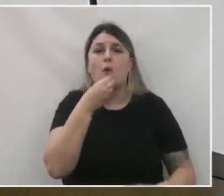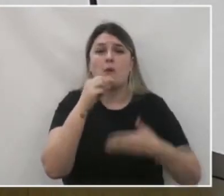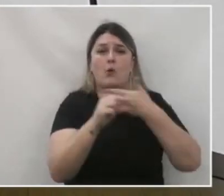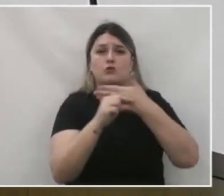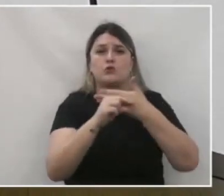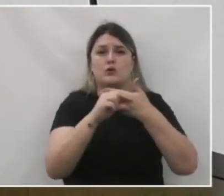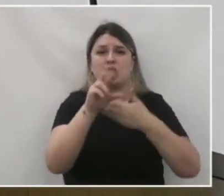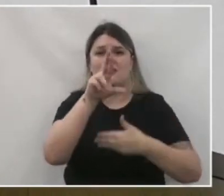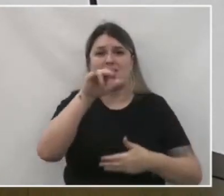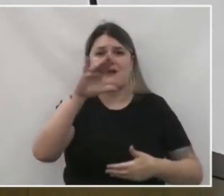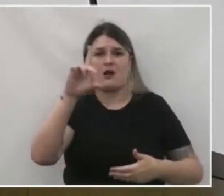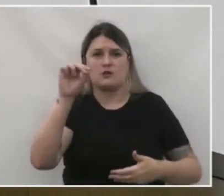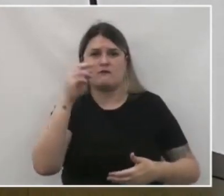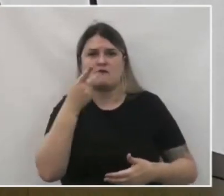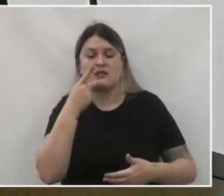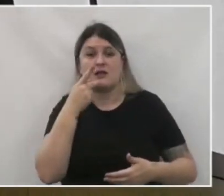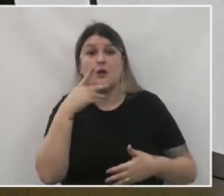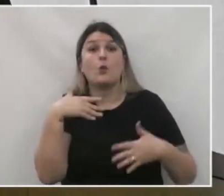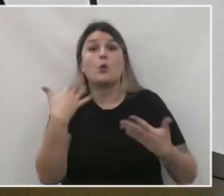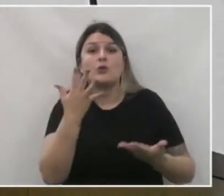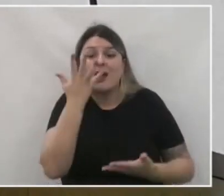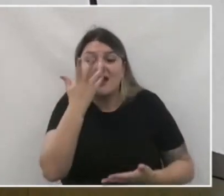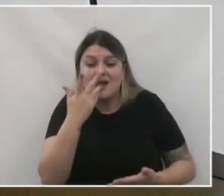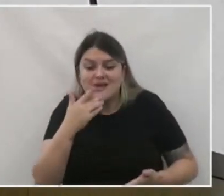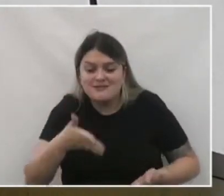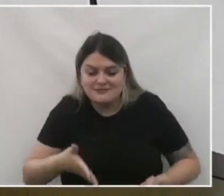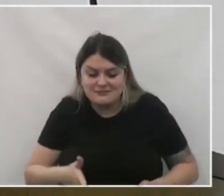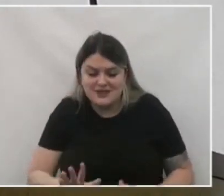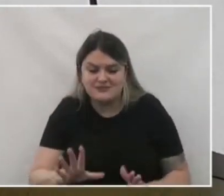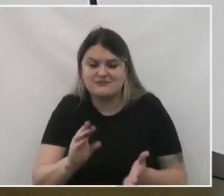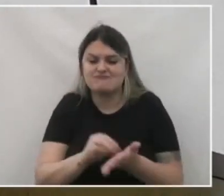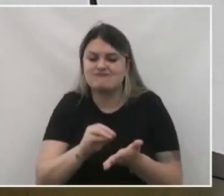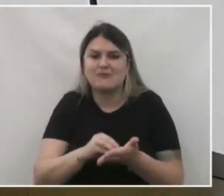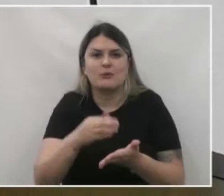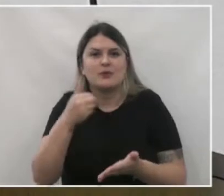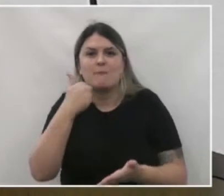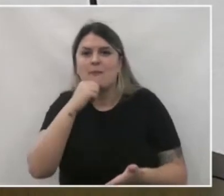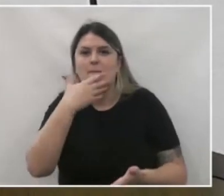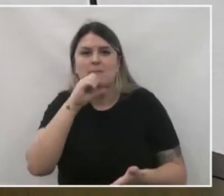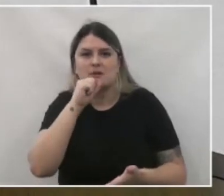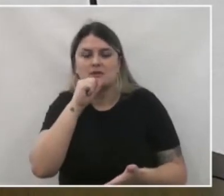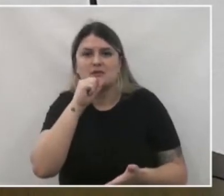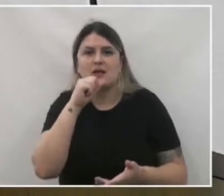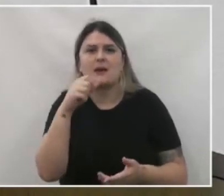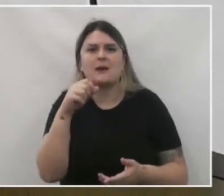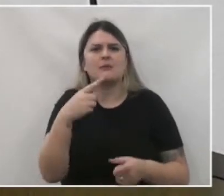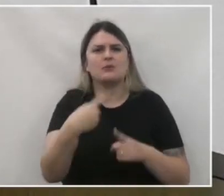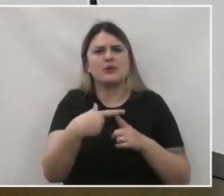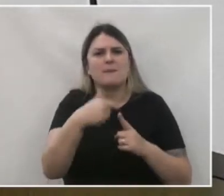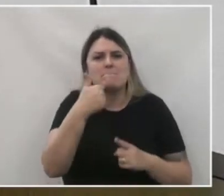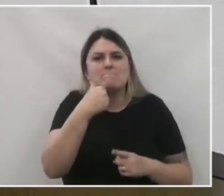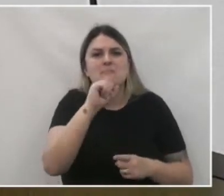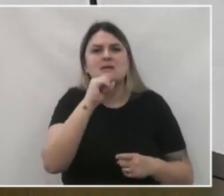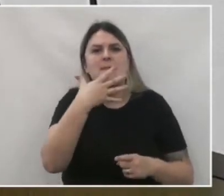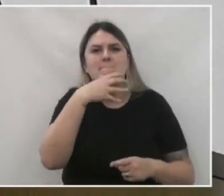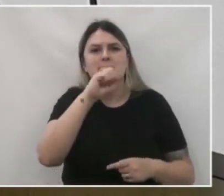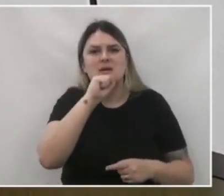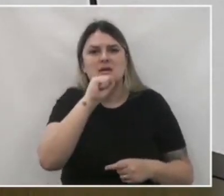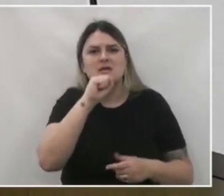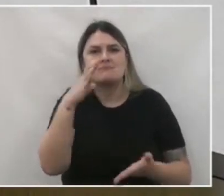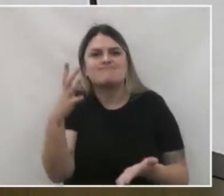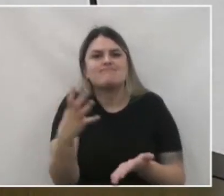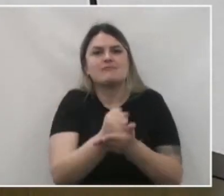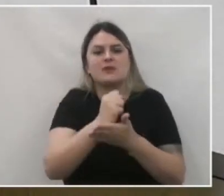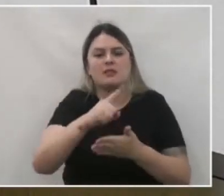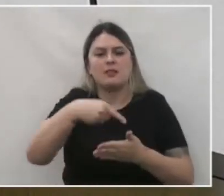aspas, toda criança ao nascer é órfã. Ter um pai e uma mãe são conquistas e aquisições posteriores,